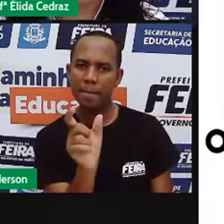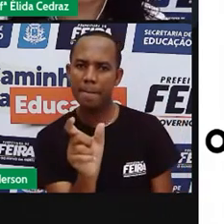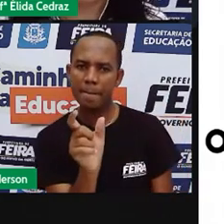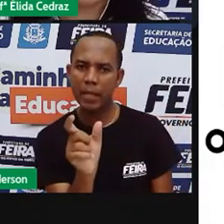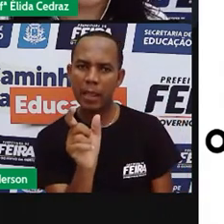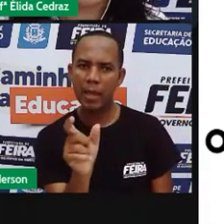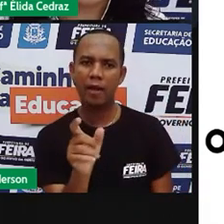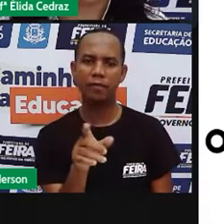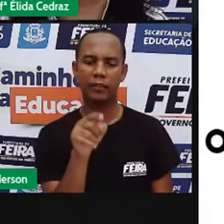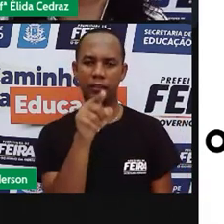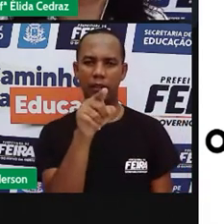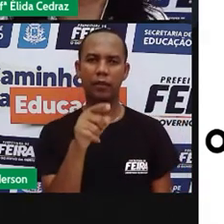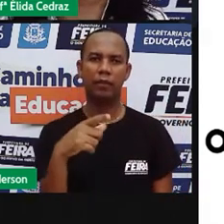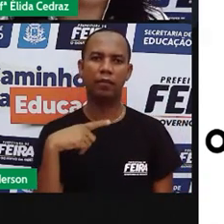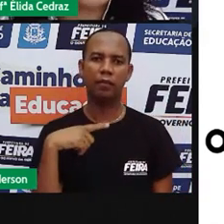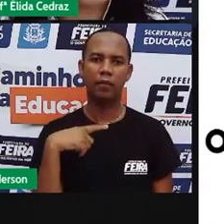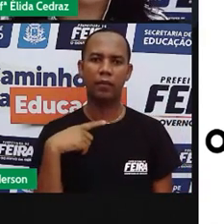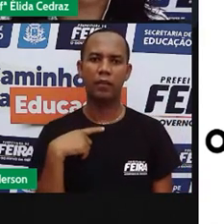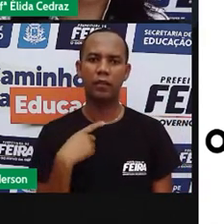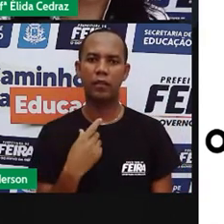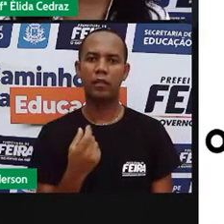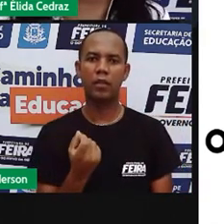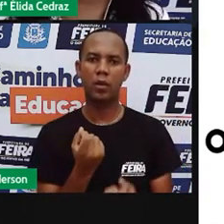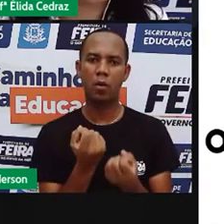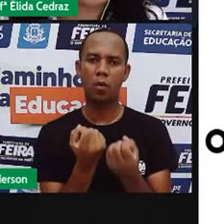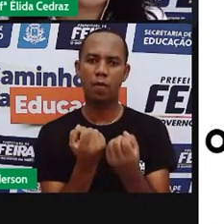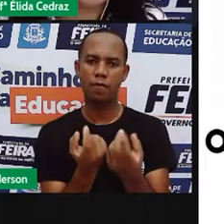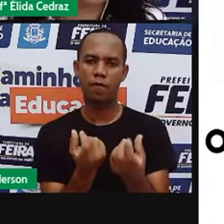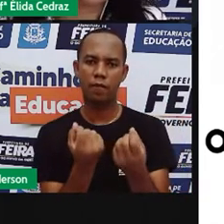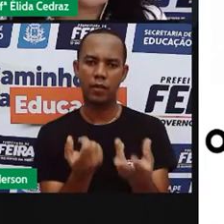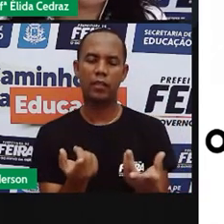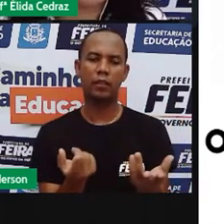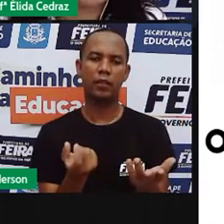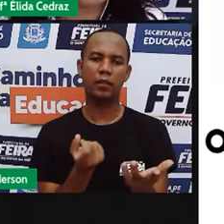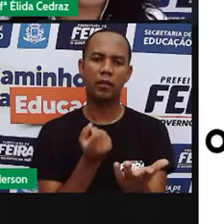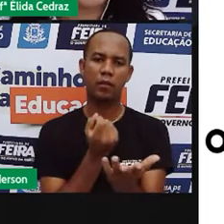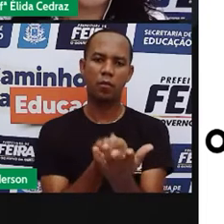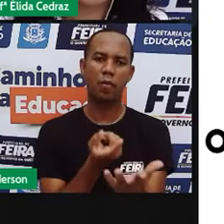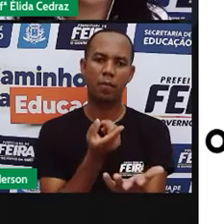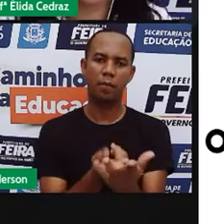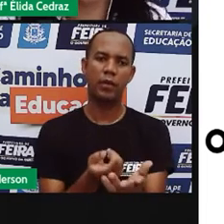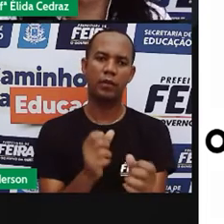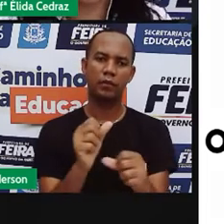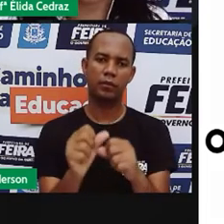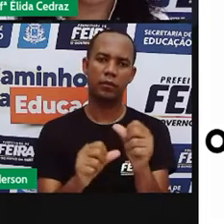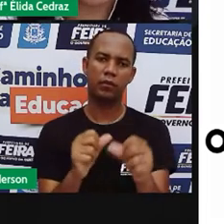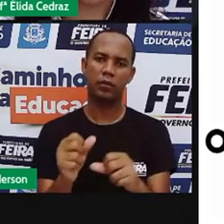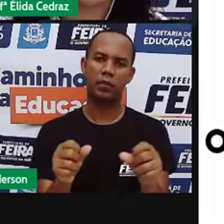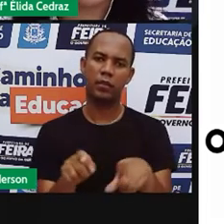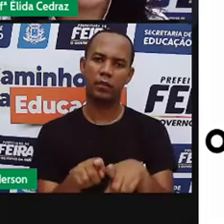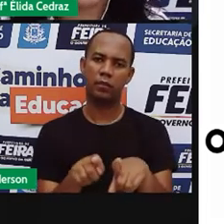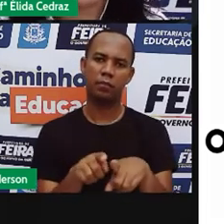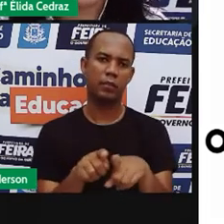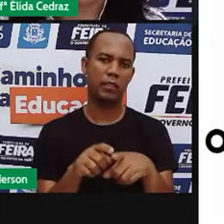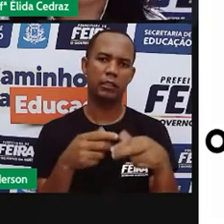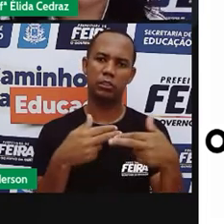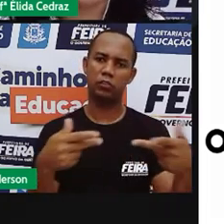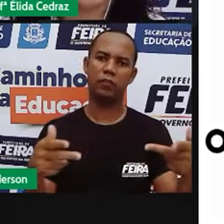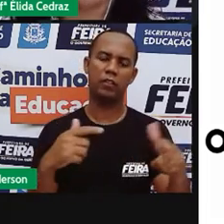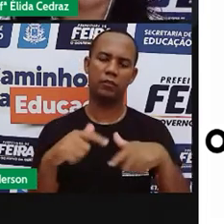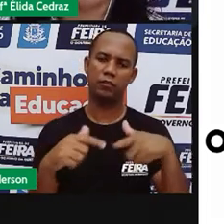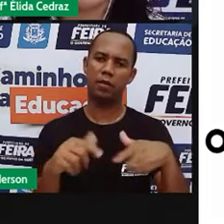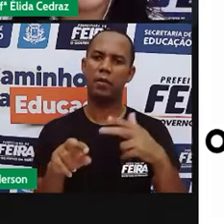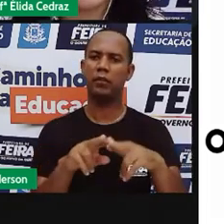compra, troca, venda e ofertas de serviço. E a primeira palavra que nós encontramos